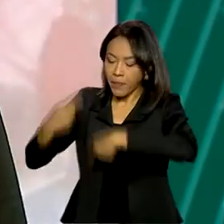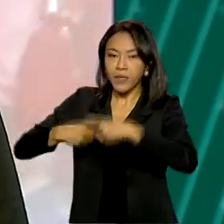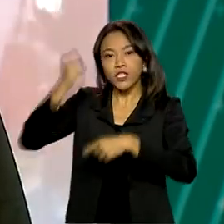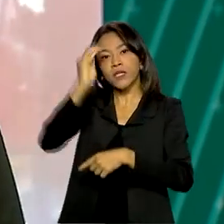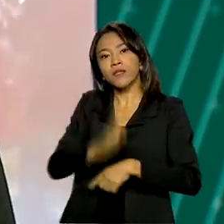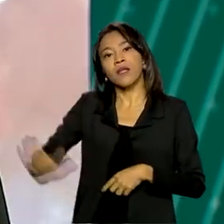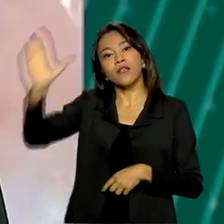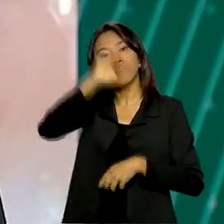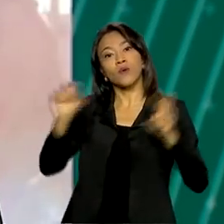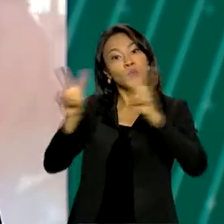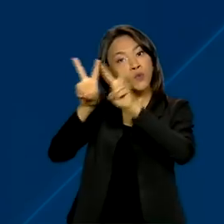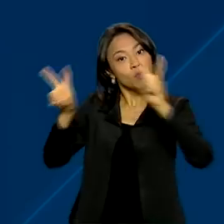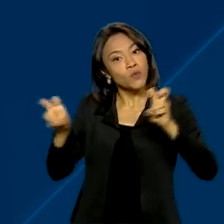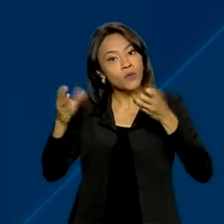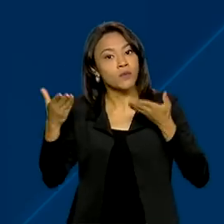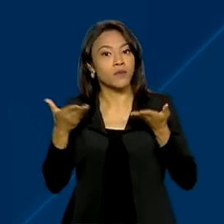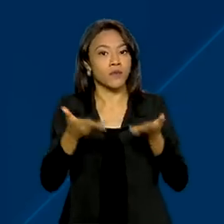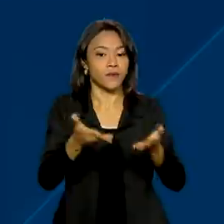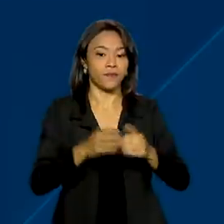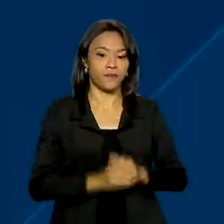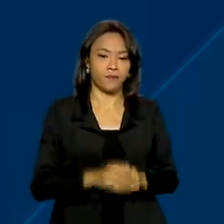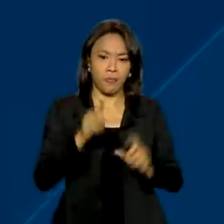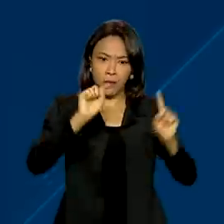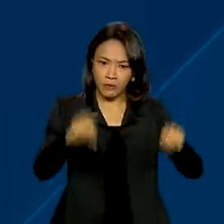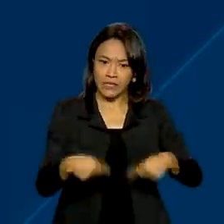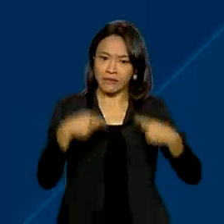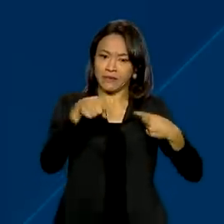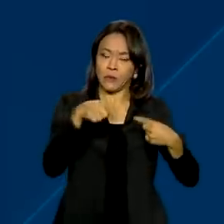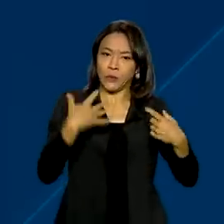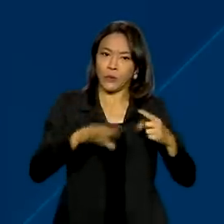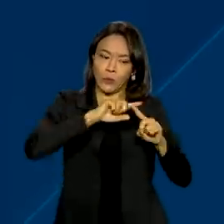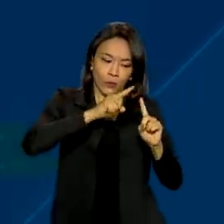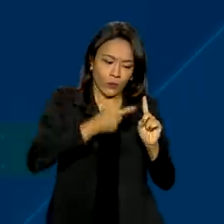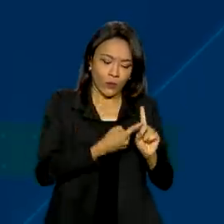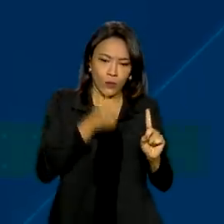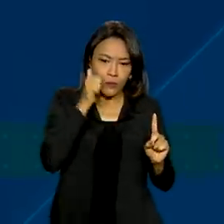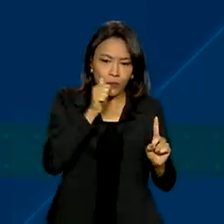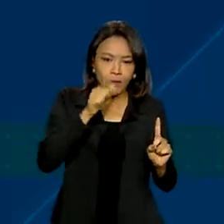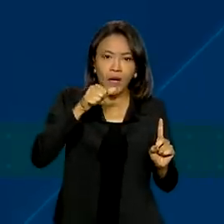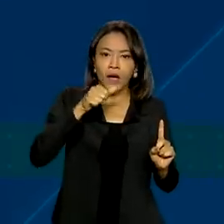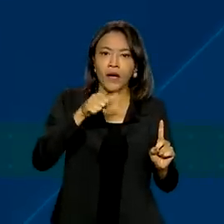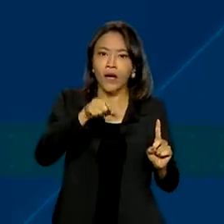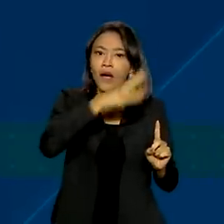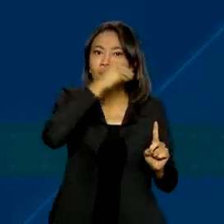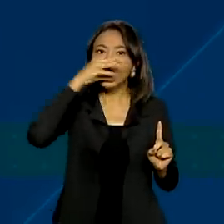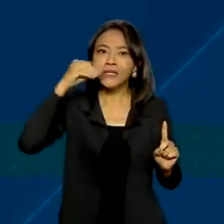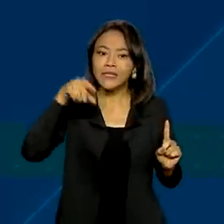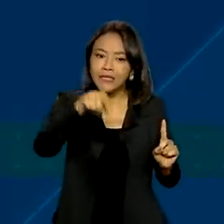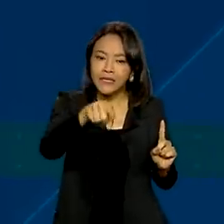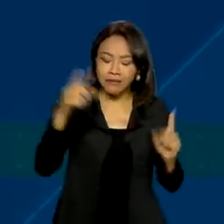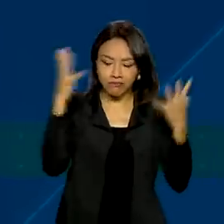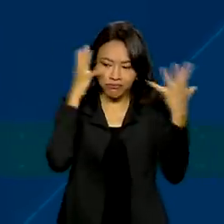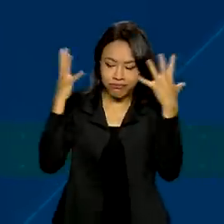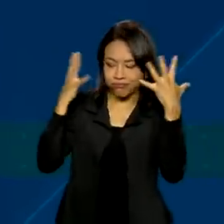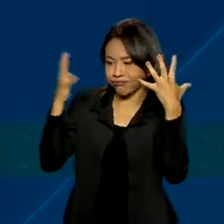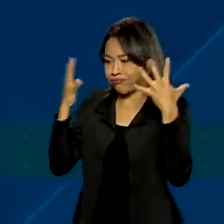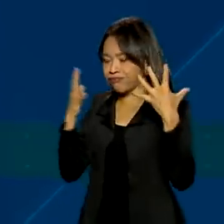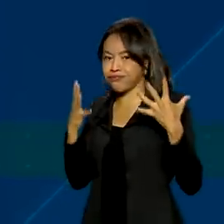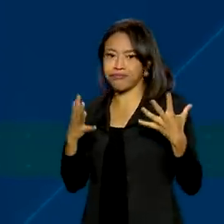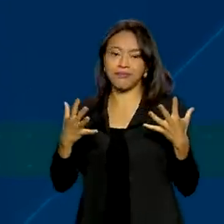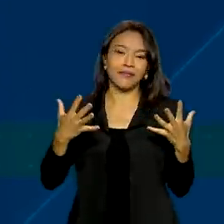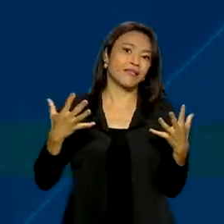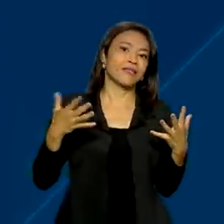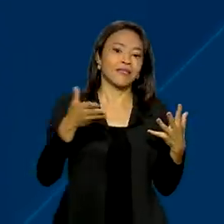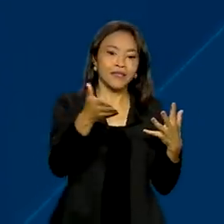assunto. Os desafios da maternidade chegaram cedo na vida de Maria José e tumultuaram a adolescência